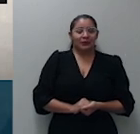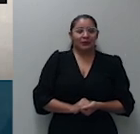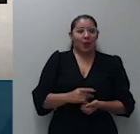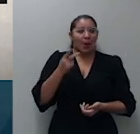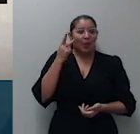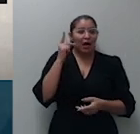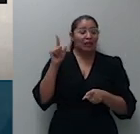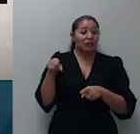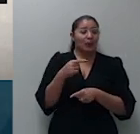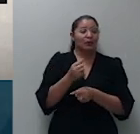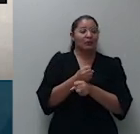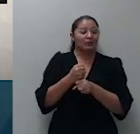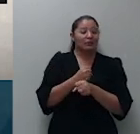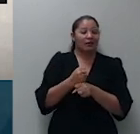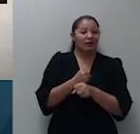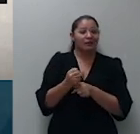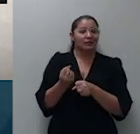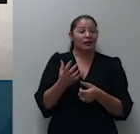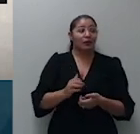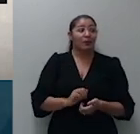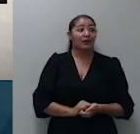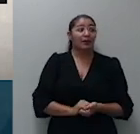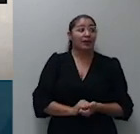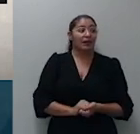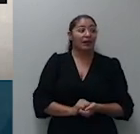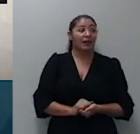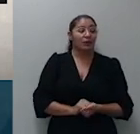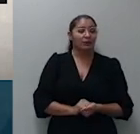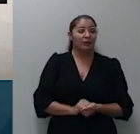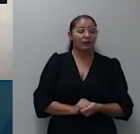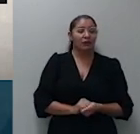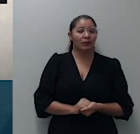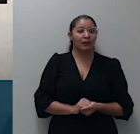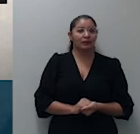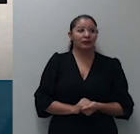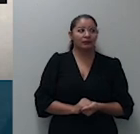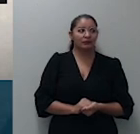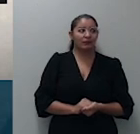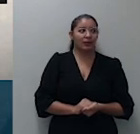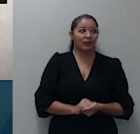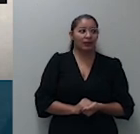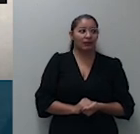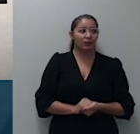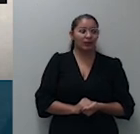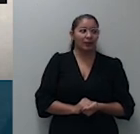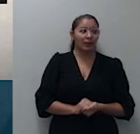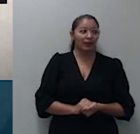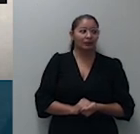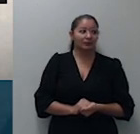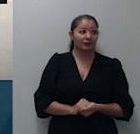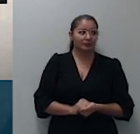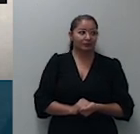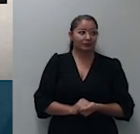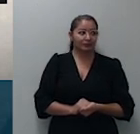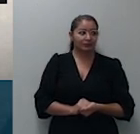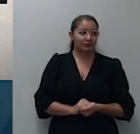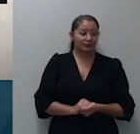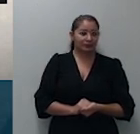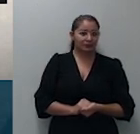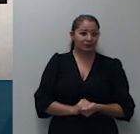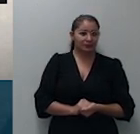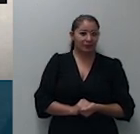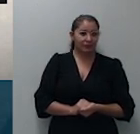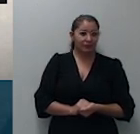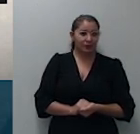os litigantes eis que certamente pretenderá o direito de posse sobre o qual aqueles contendem ao titular do